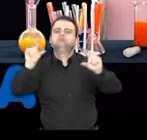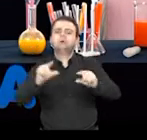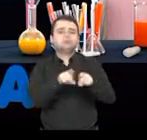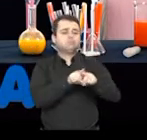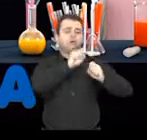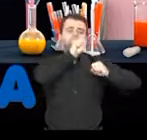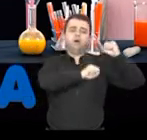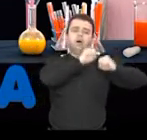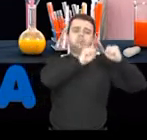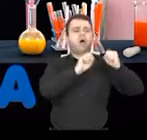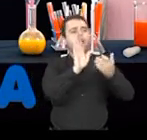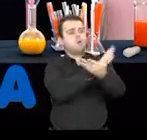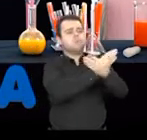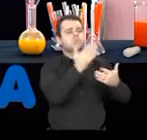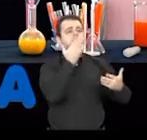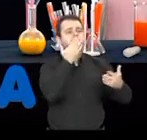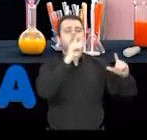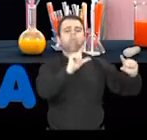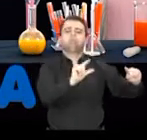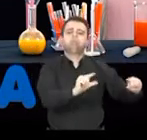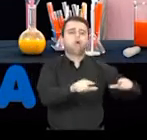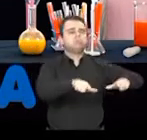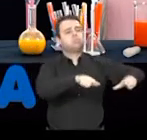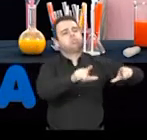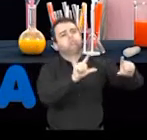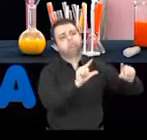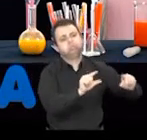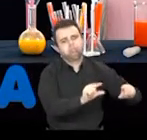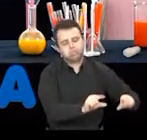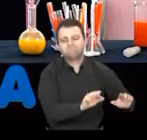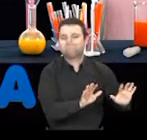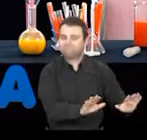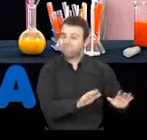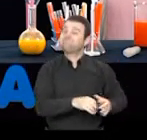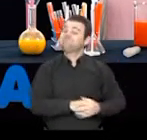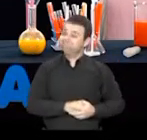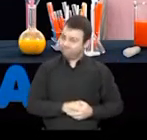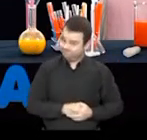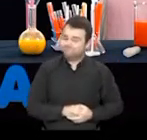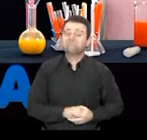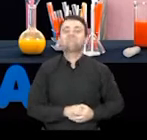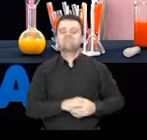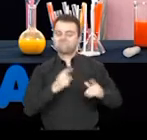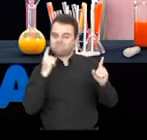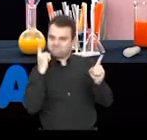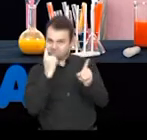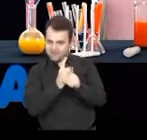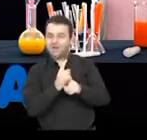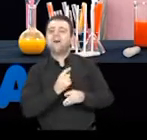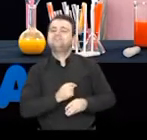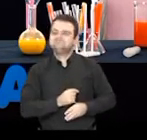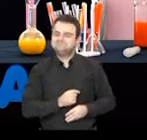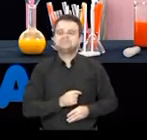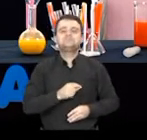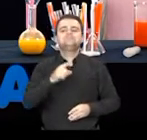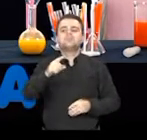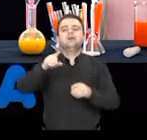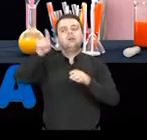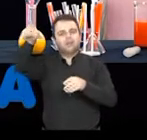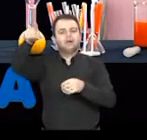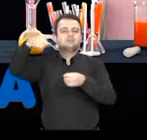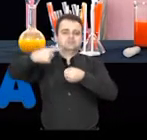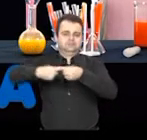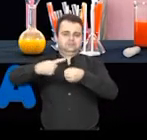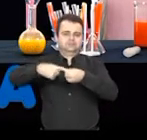também as indústrias pararam um pouco o seu trabalho do dia a dia. Pois é, foi notado num determinado